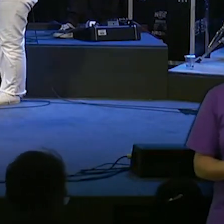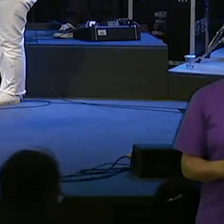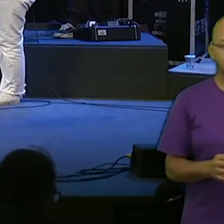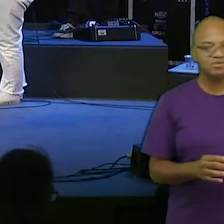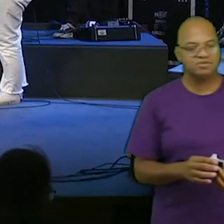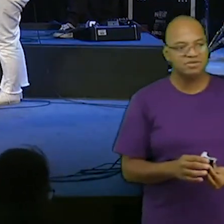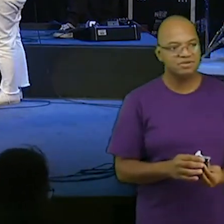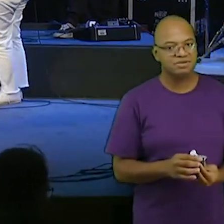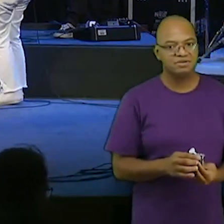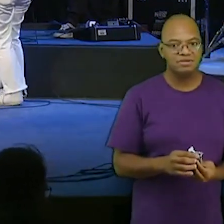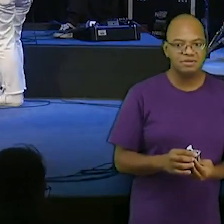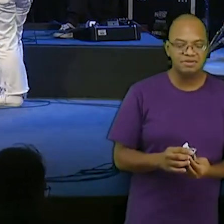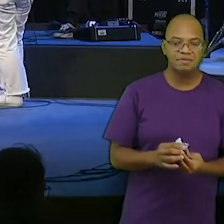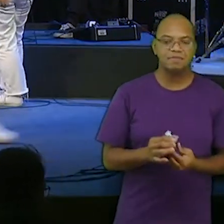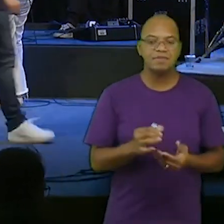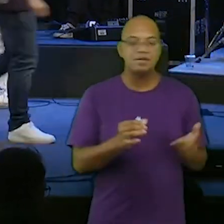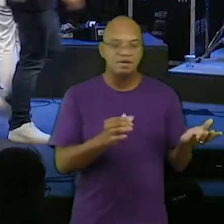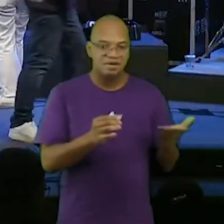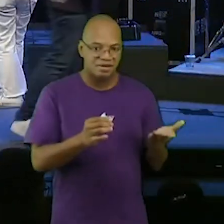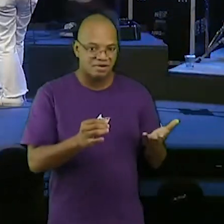obrigado obrigado Helena